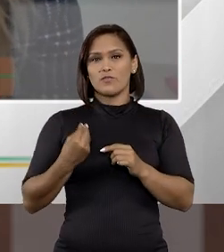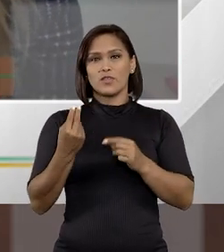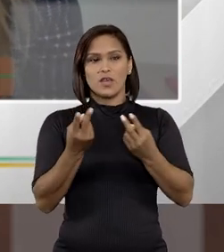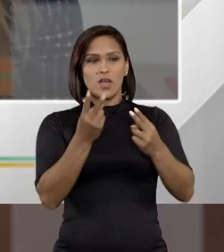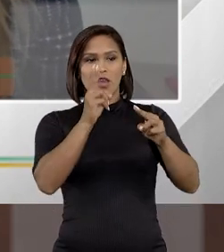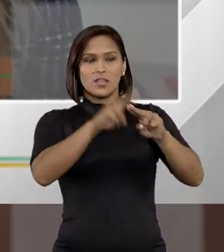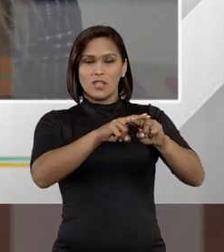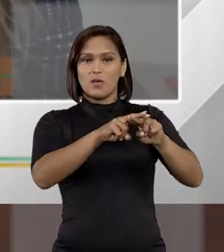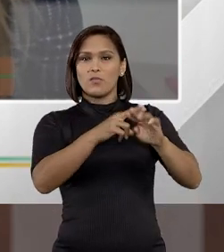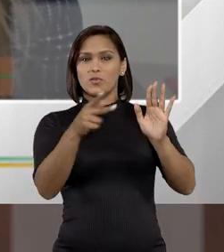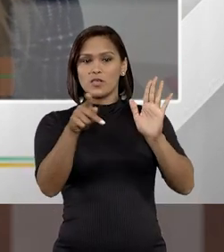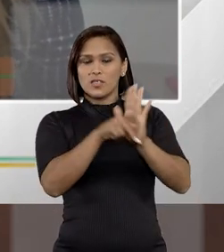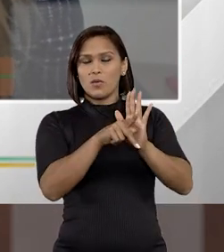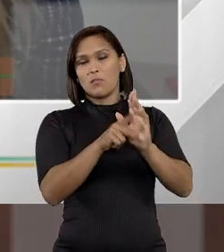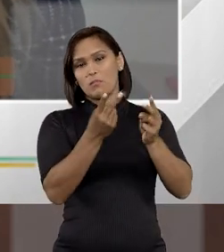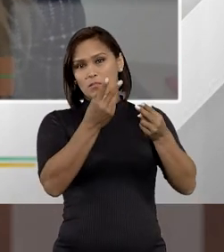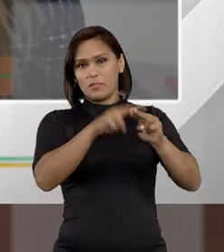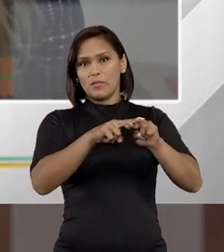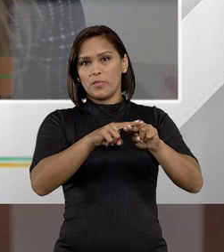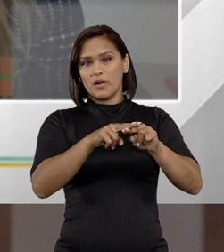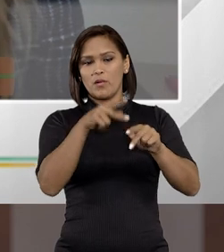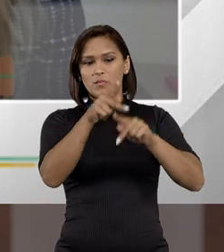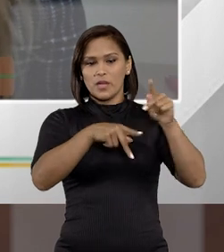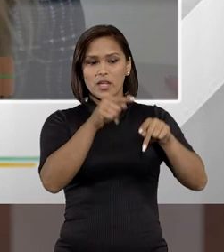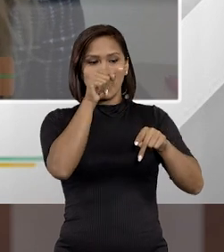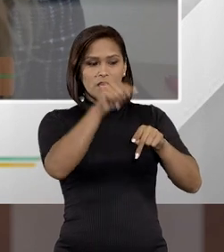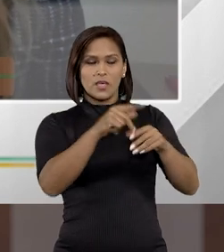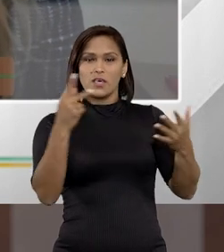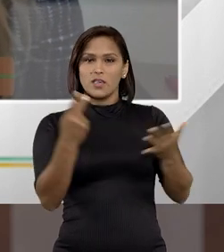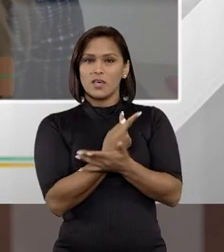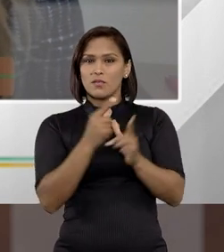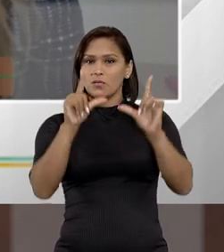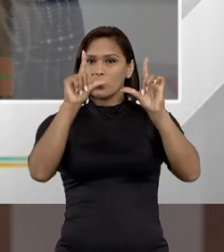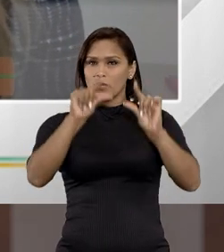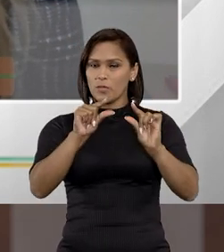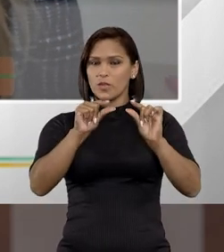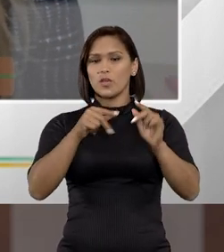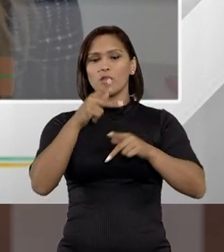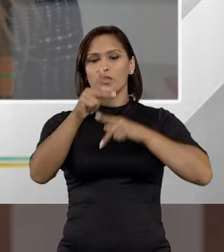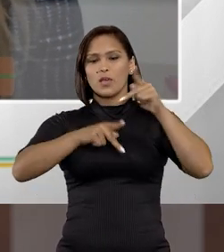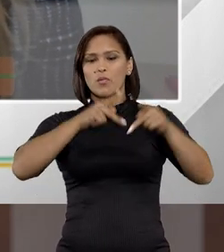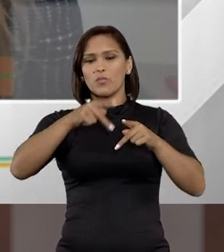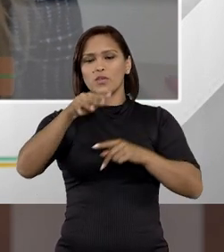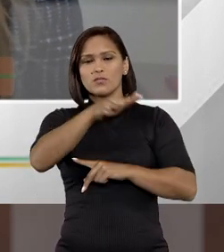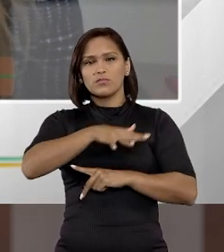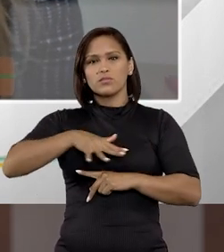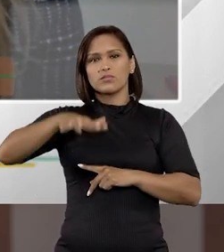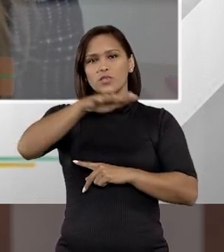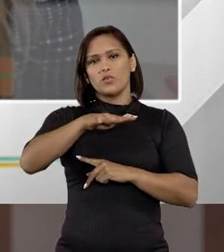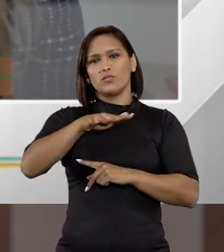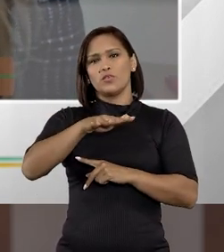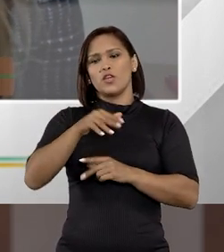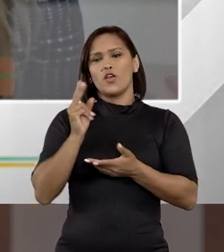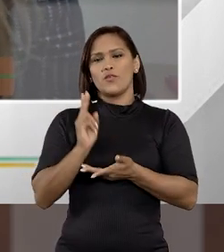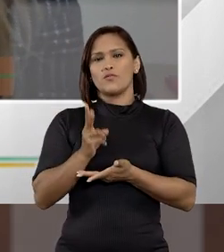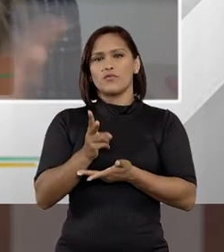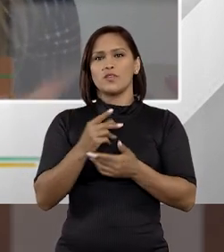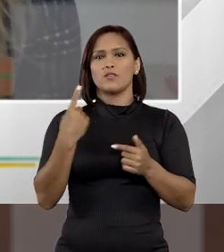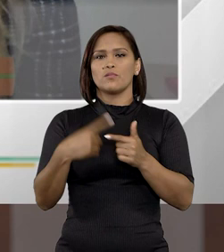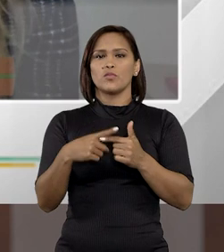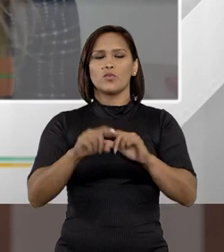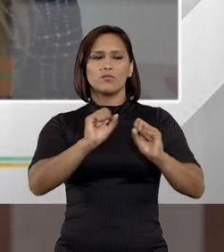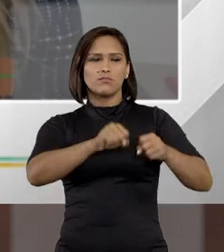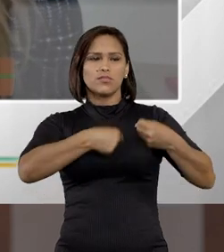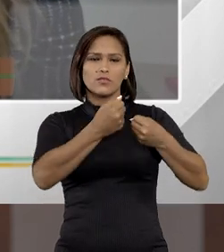no nicho, né, da população prisional, que de fato é menor do que a expectativa de vida em geral,